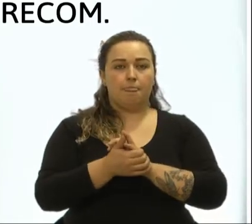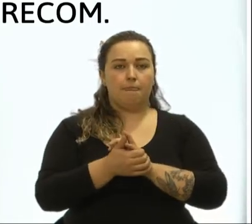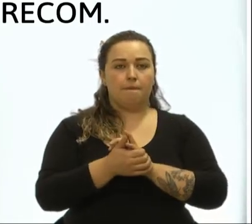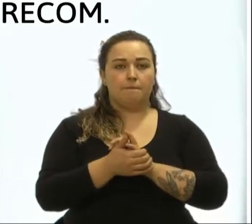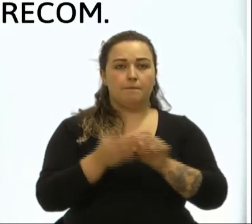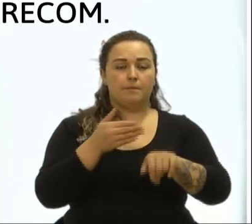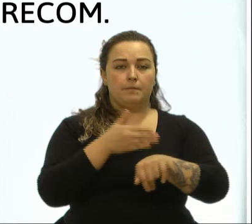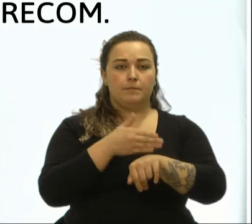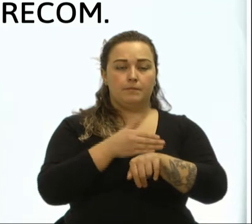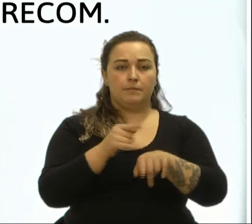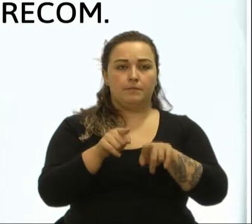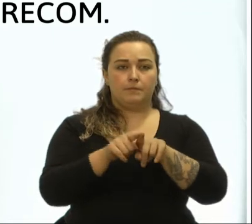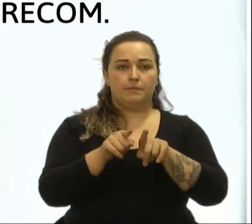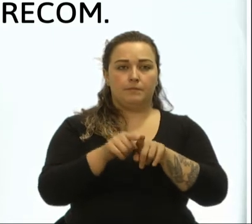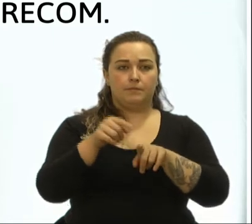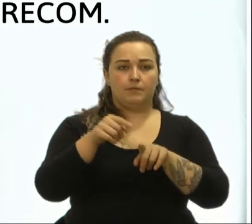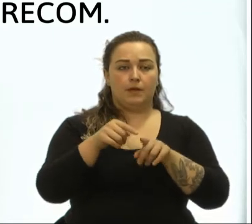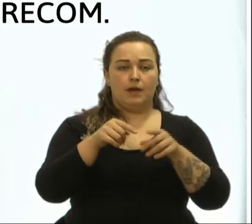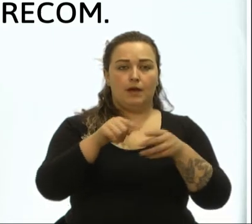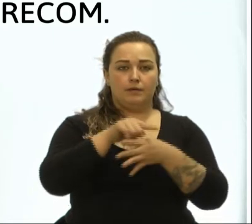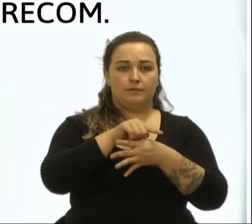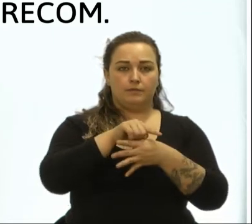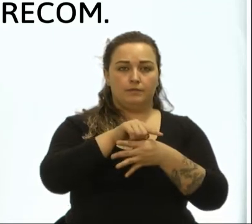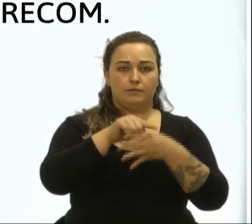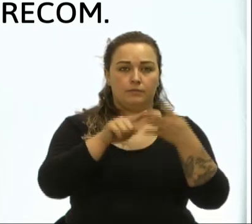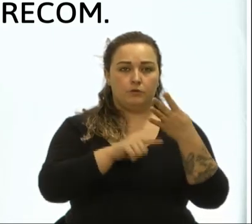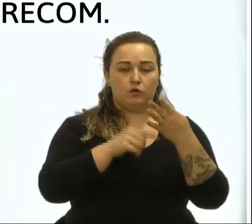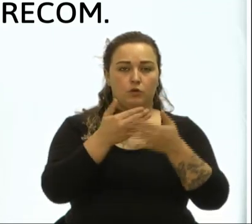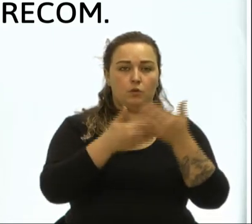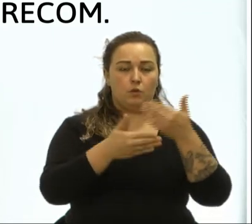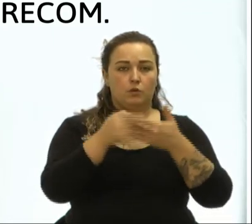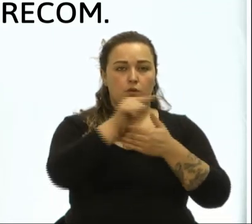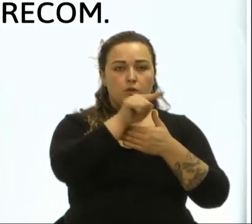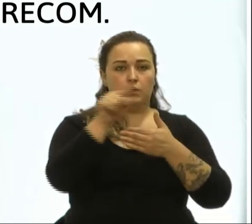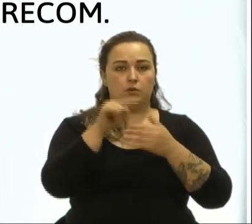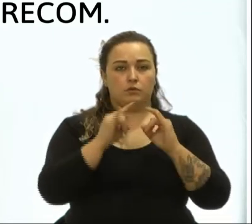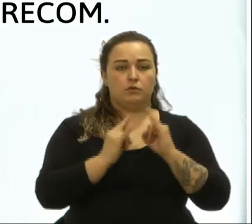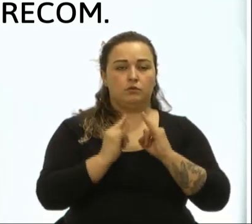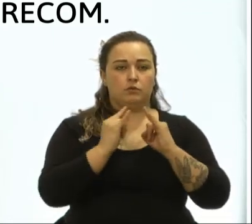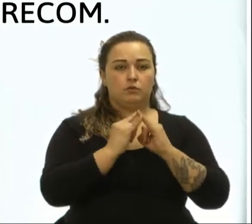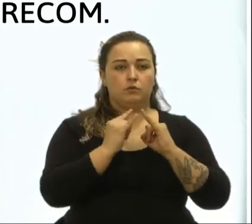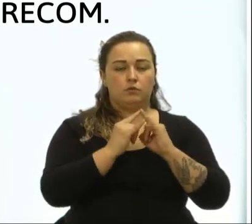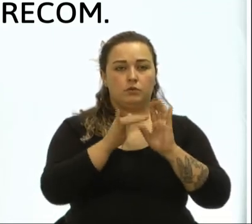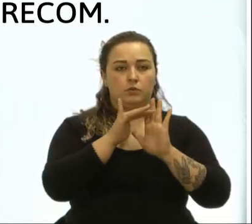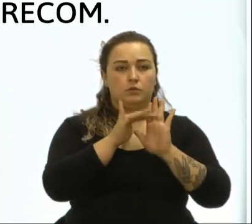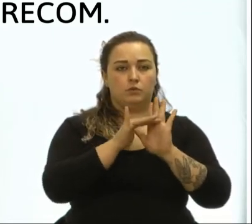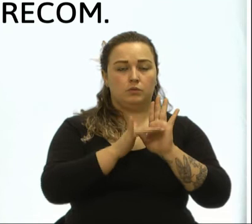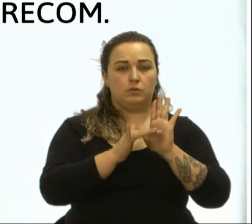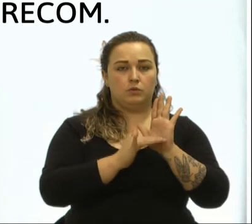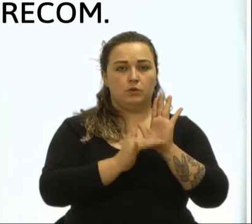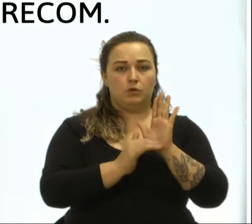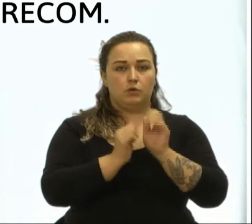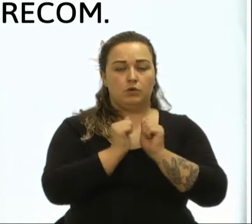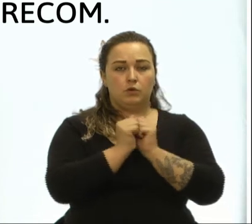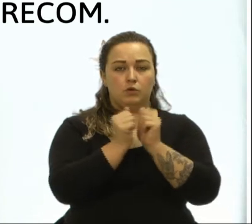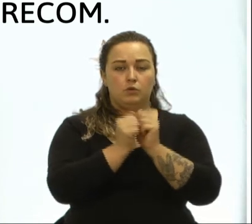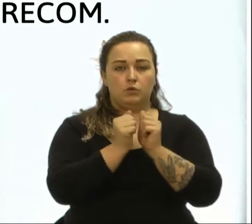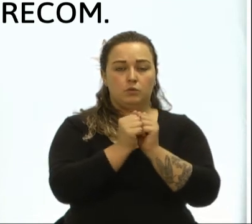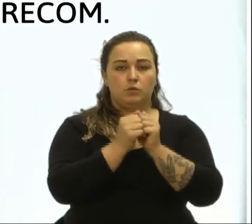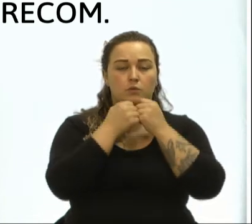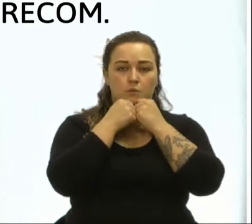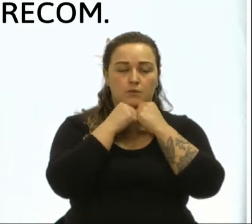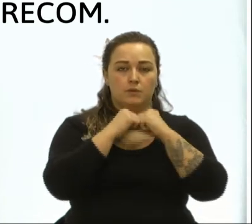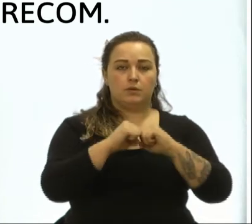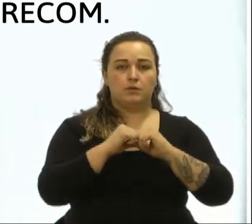Participavam também a Microempa, o Sescão, Serra Gaúcha, Sebrae, Prefeitura de Caxias, através da Secretaria de Desenvolvimento